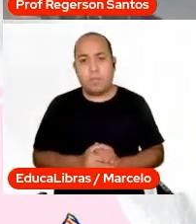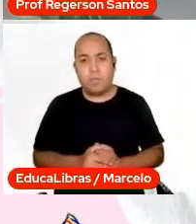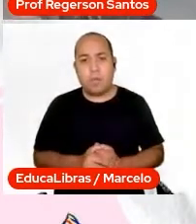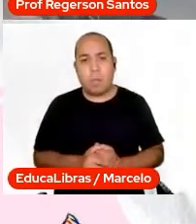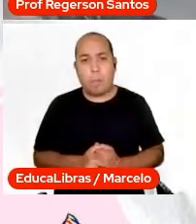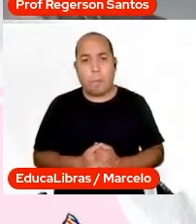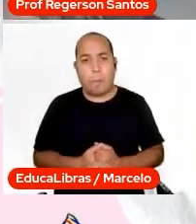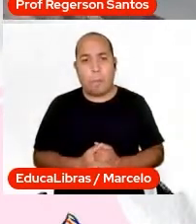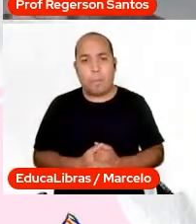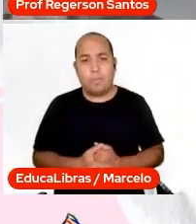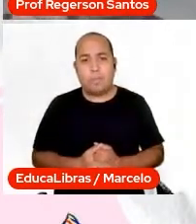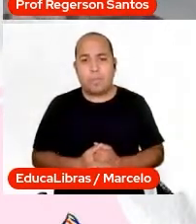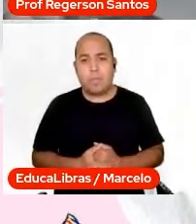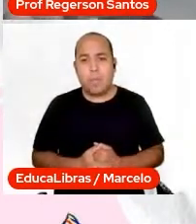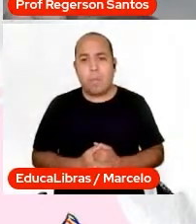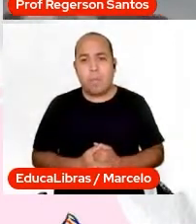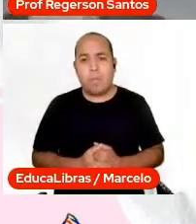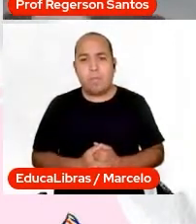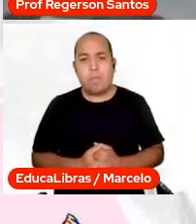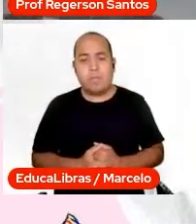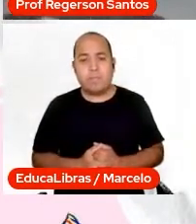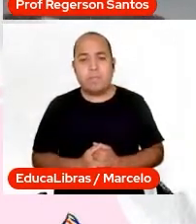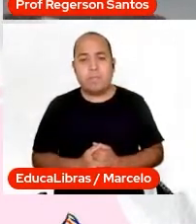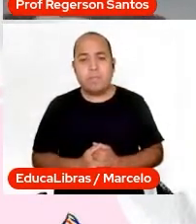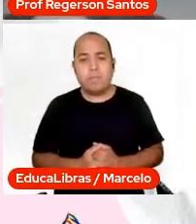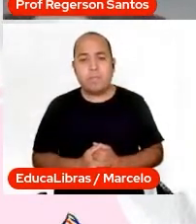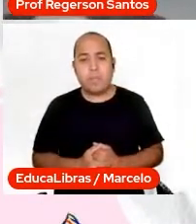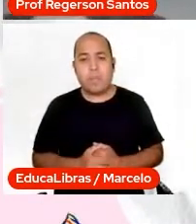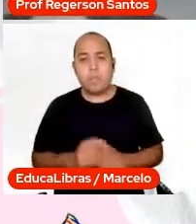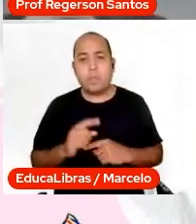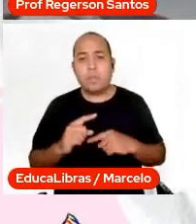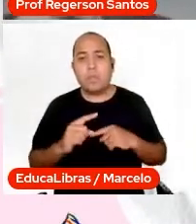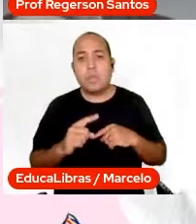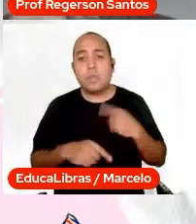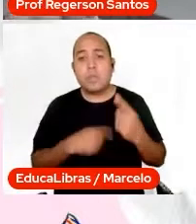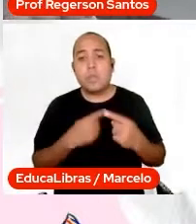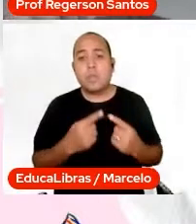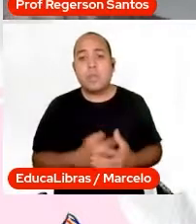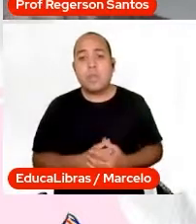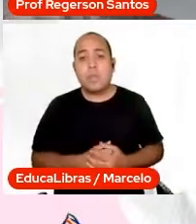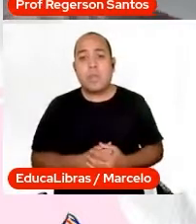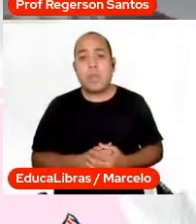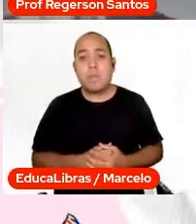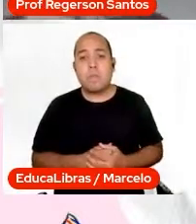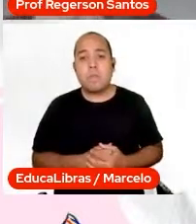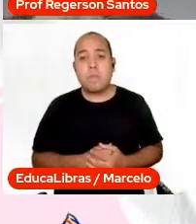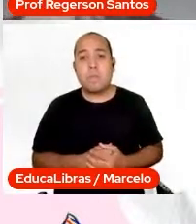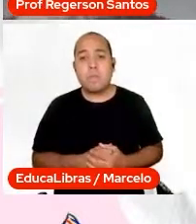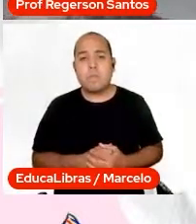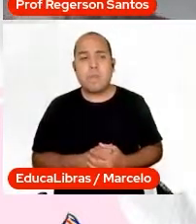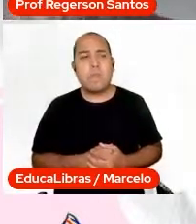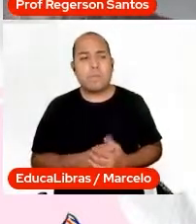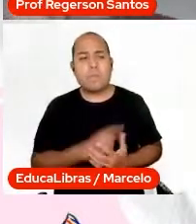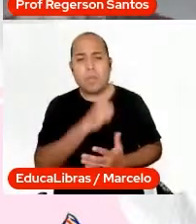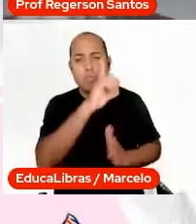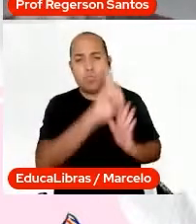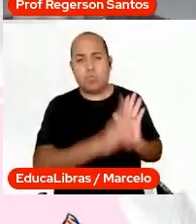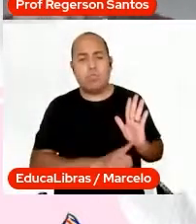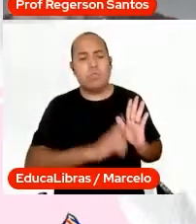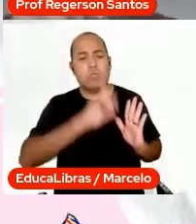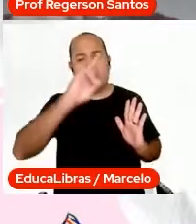fluir com mais fluidez. Próximo. Um instrumento libertário, né? Então,